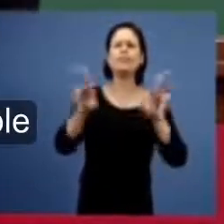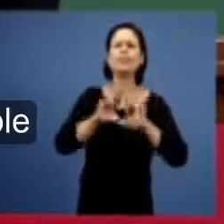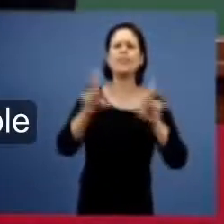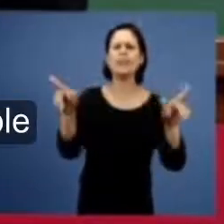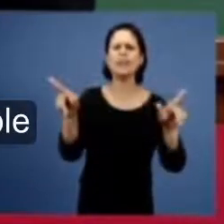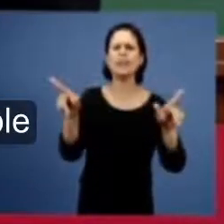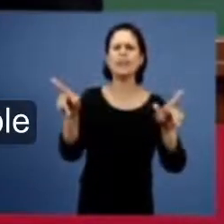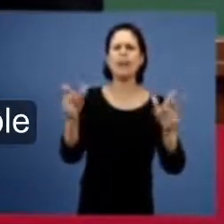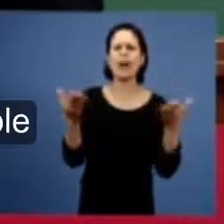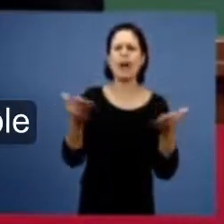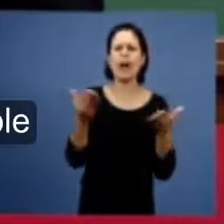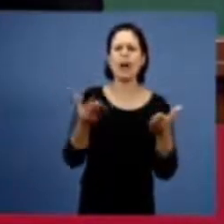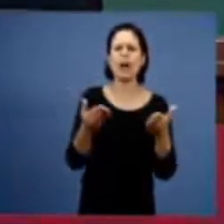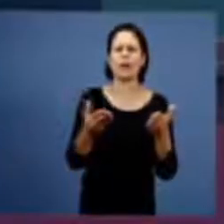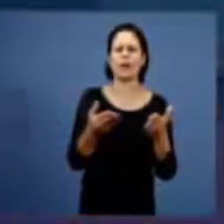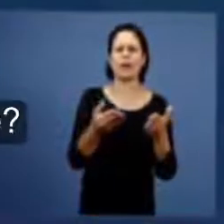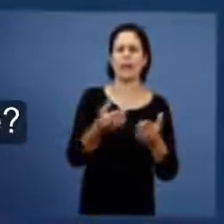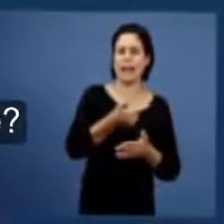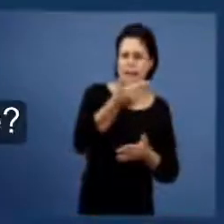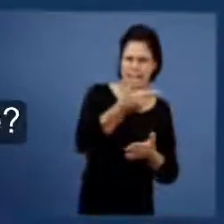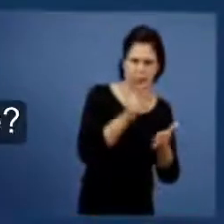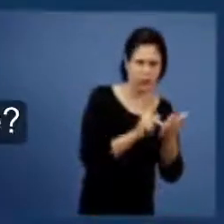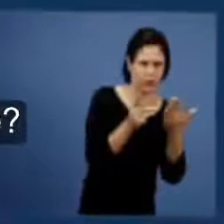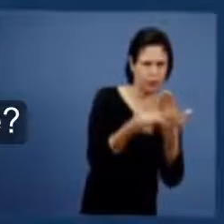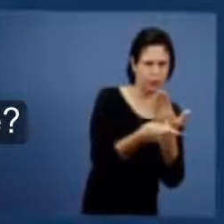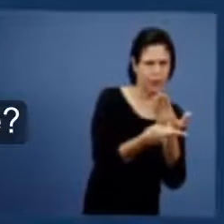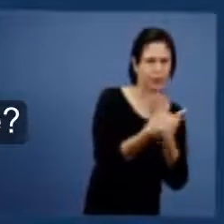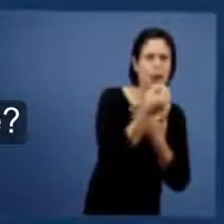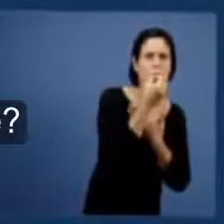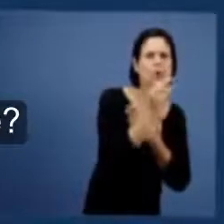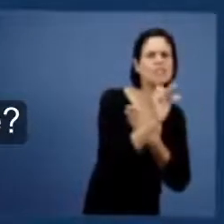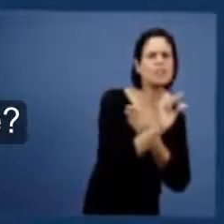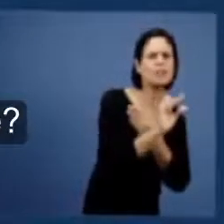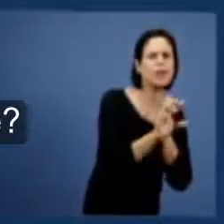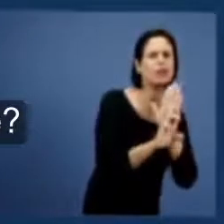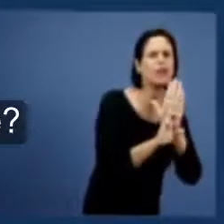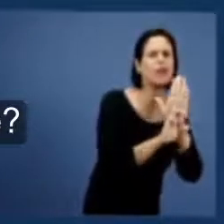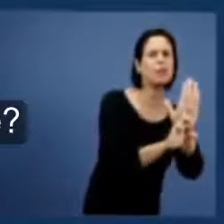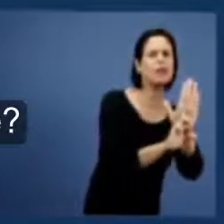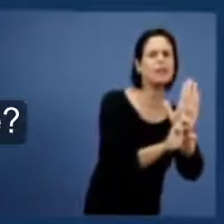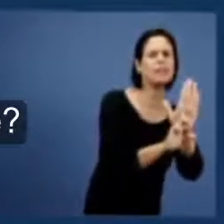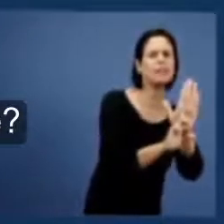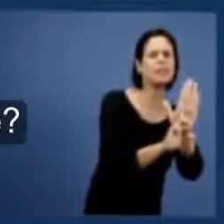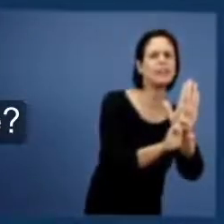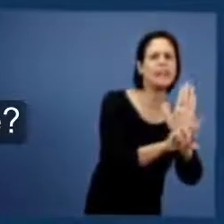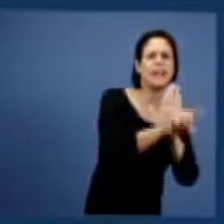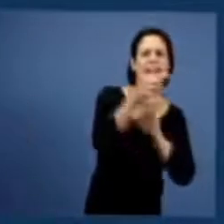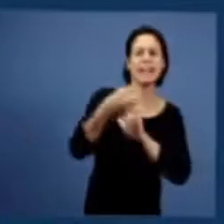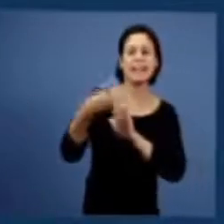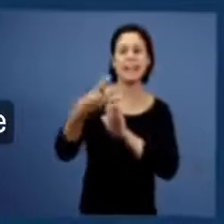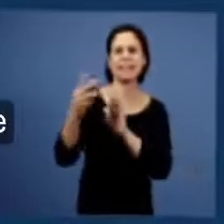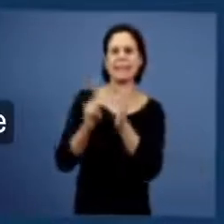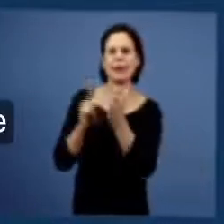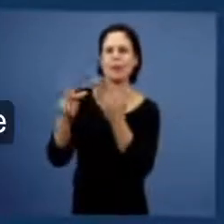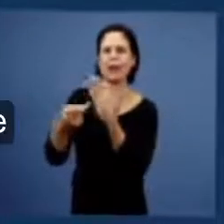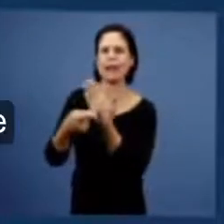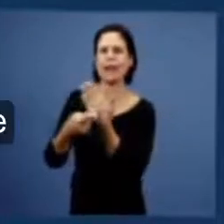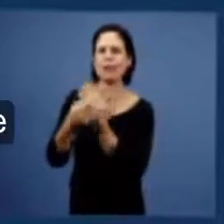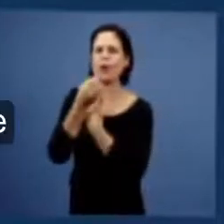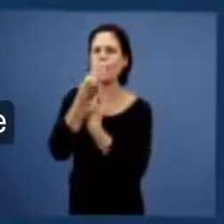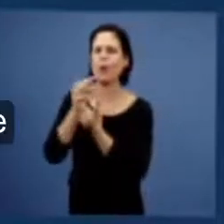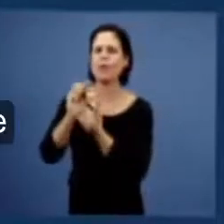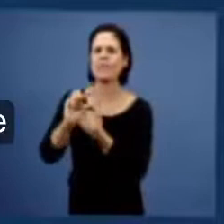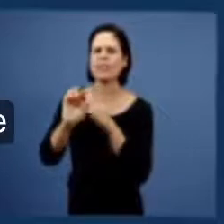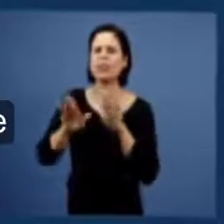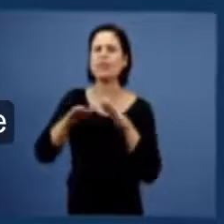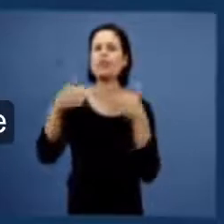semente da segunda parábola e a semente mencionada na terceira parábola então os irmãos vão ver